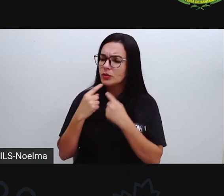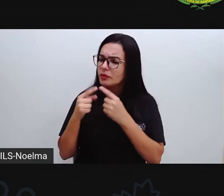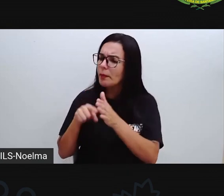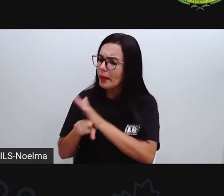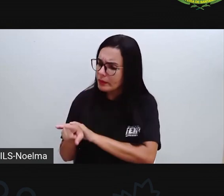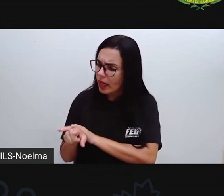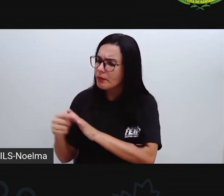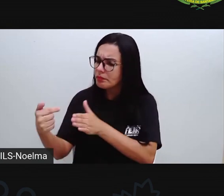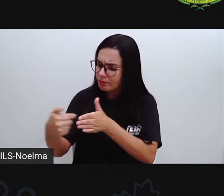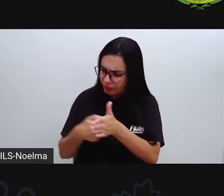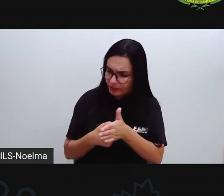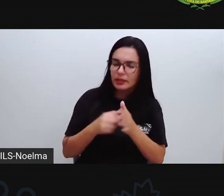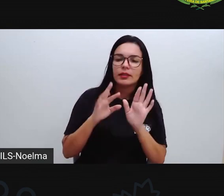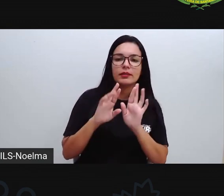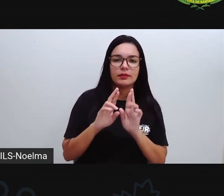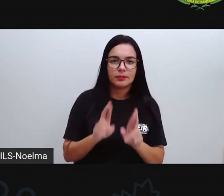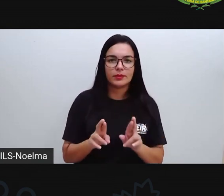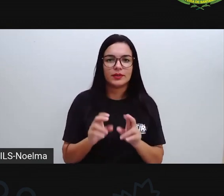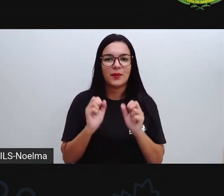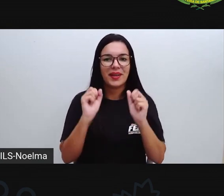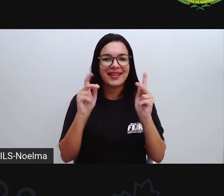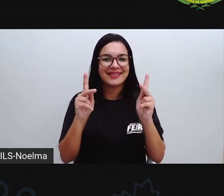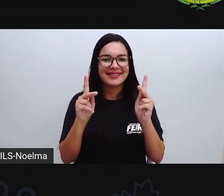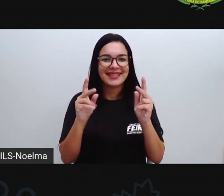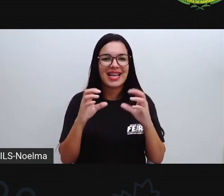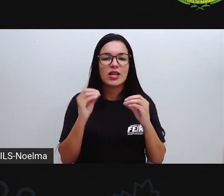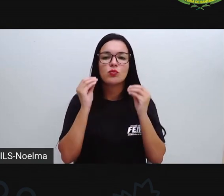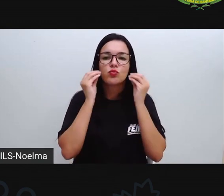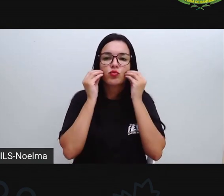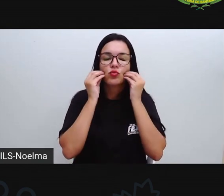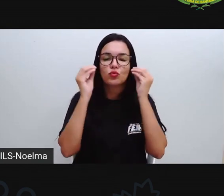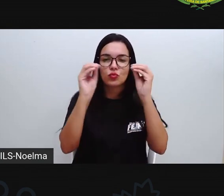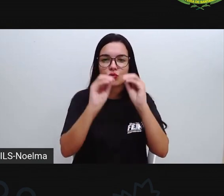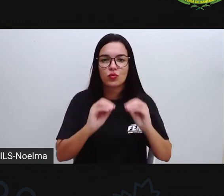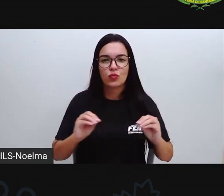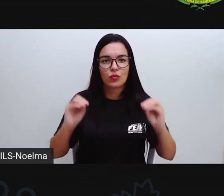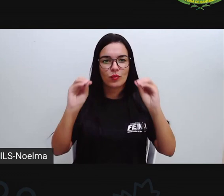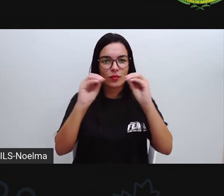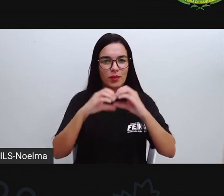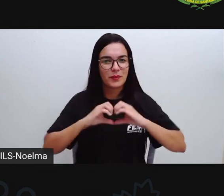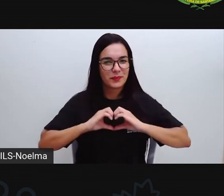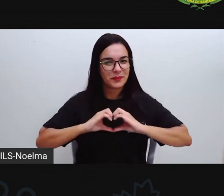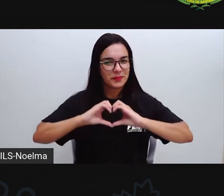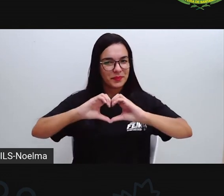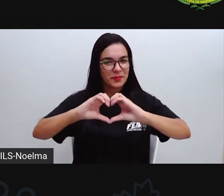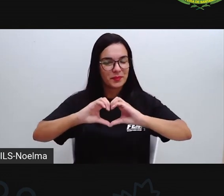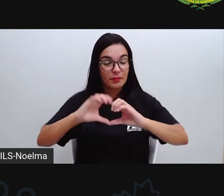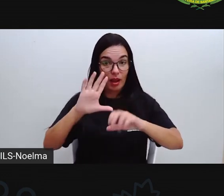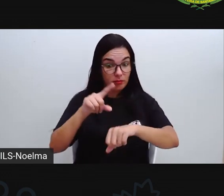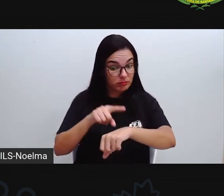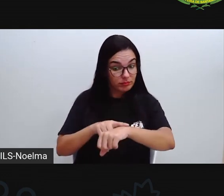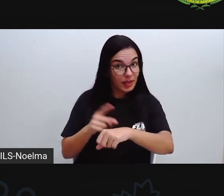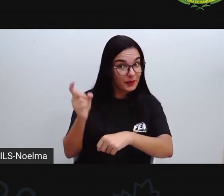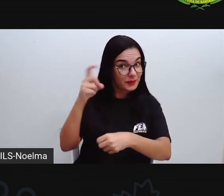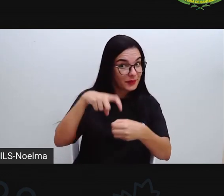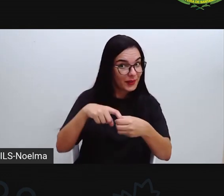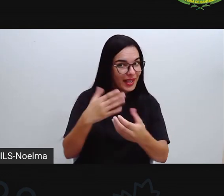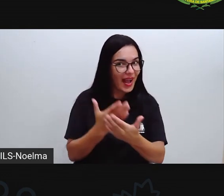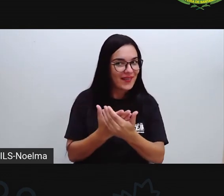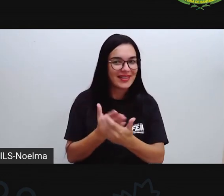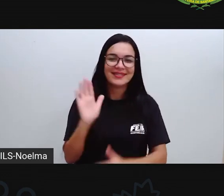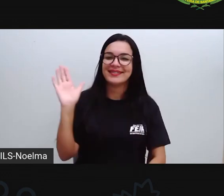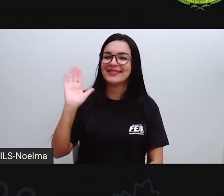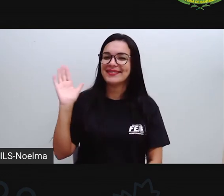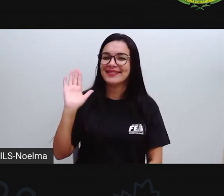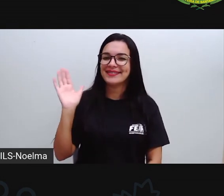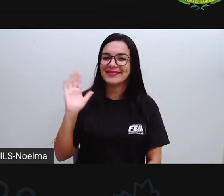tirando essas dúvidas com os professores de vocês, certinho? Um beijo no coração de cada um de vocês e daqui a pouquinho a gente volta com mais uma aula.